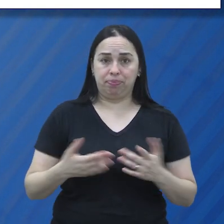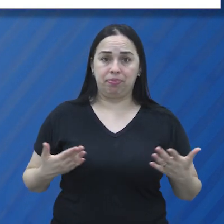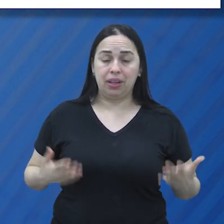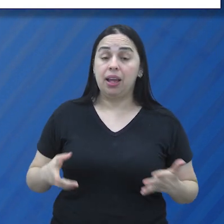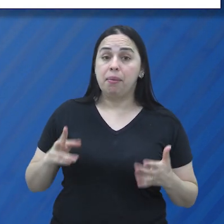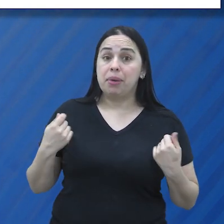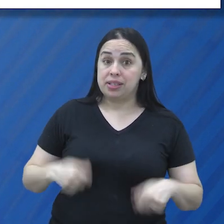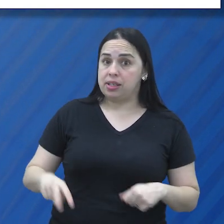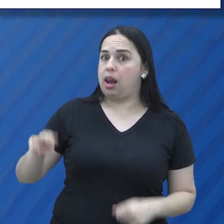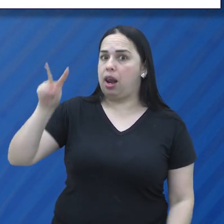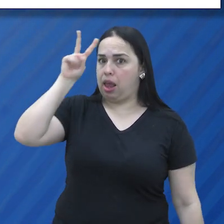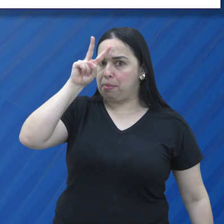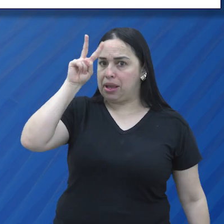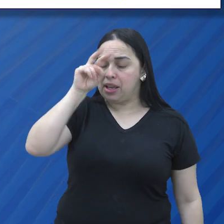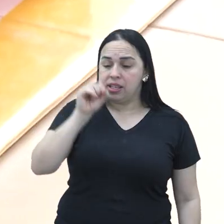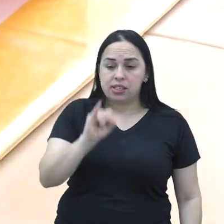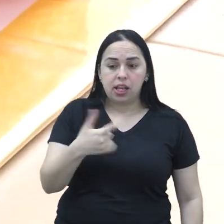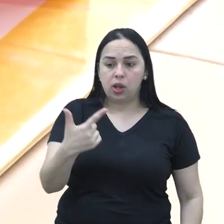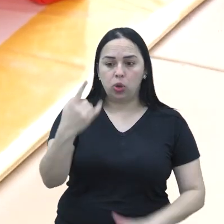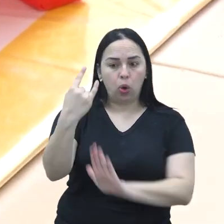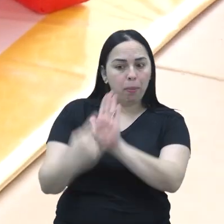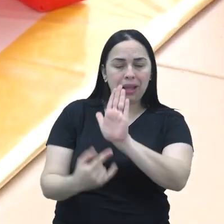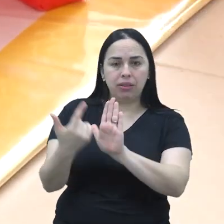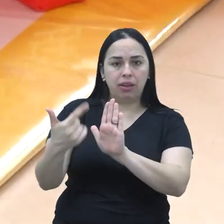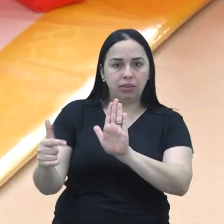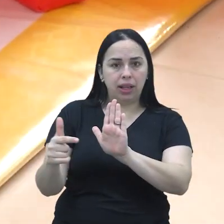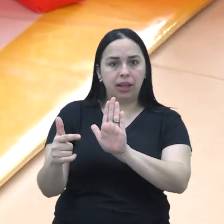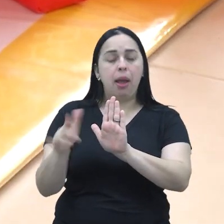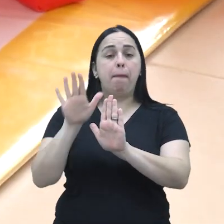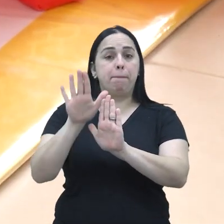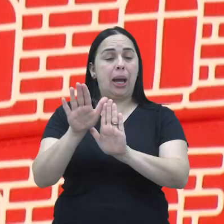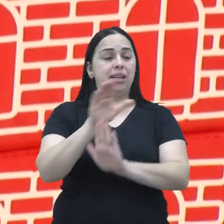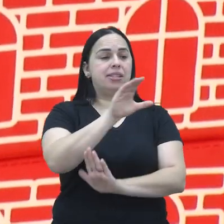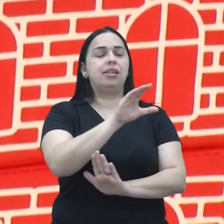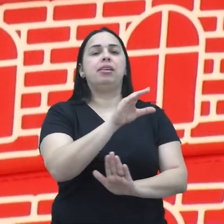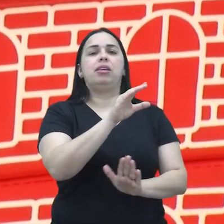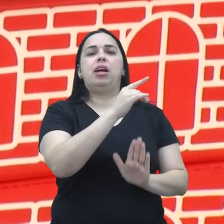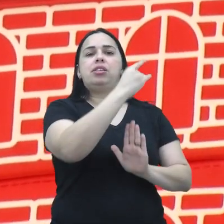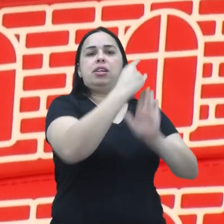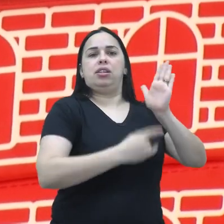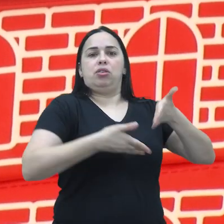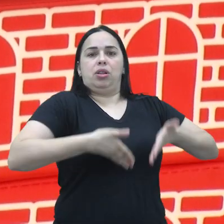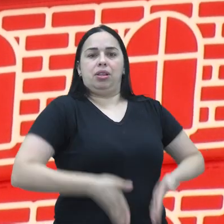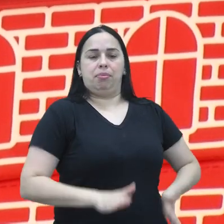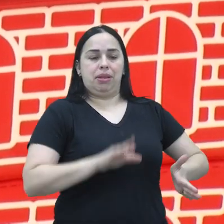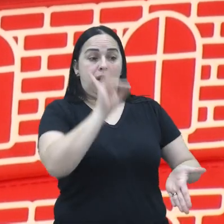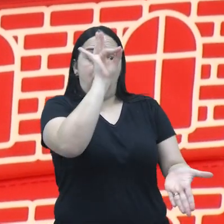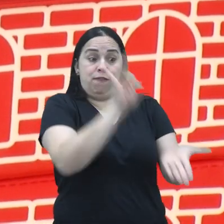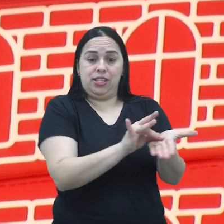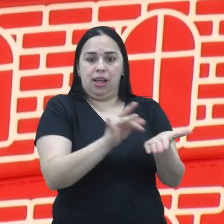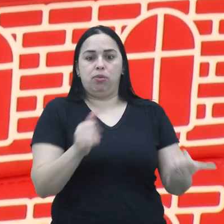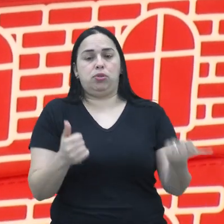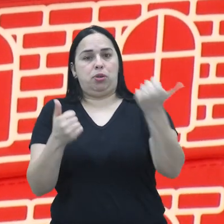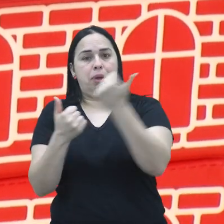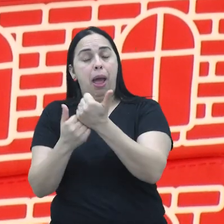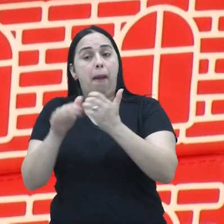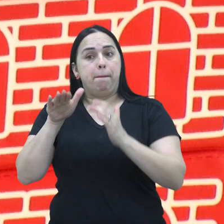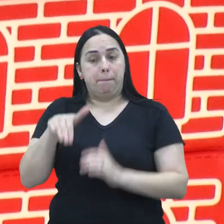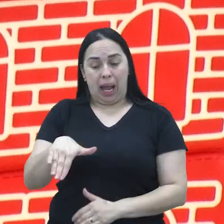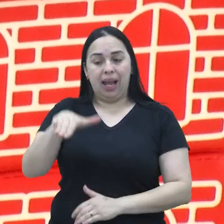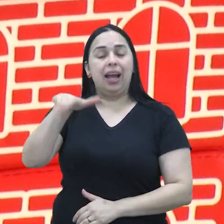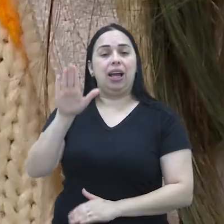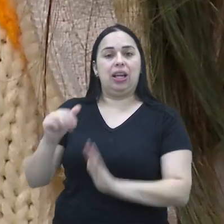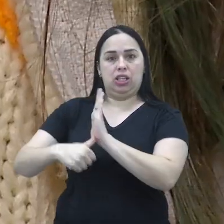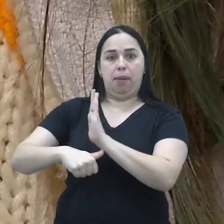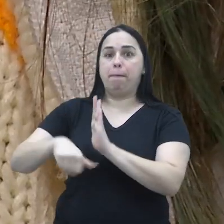escolas e programas sociais. Vale lembrar que, sem a identidade, a certidão de nascimento é o documento oficial de